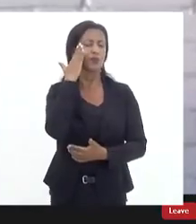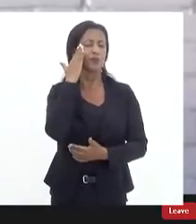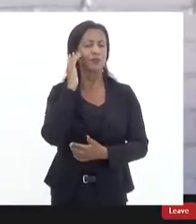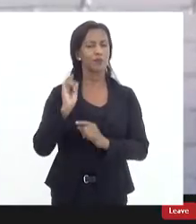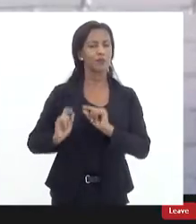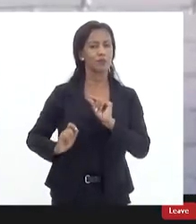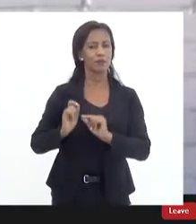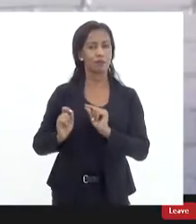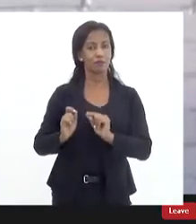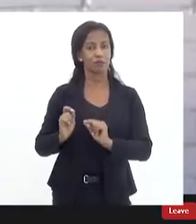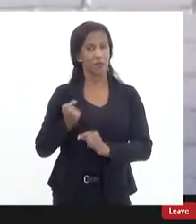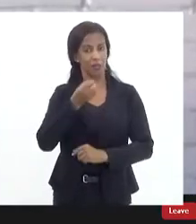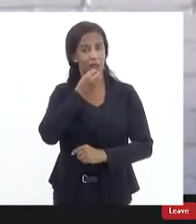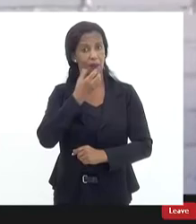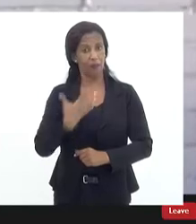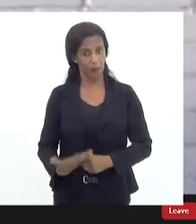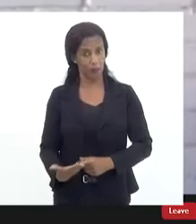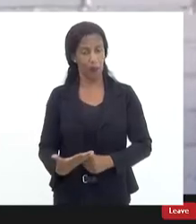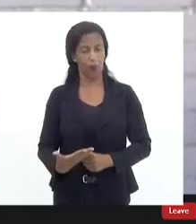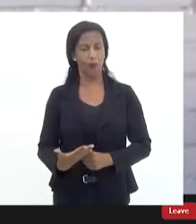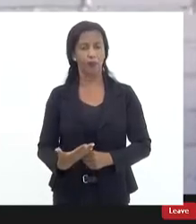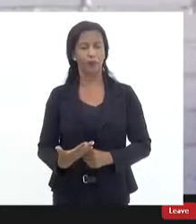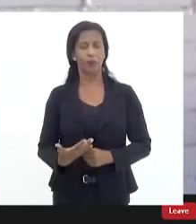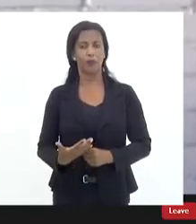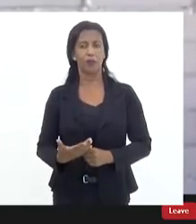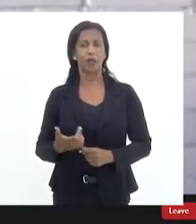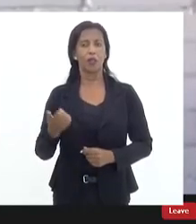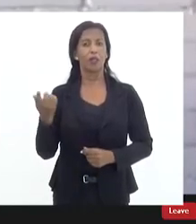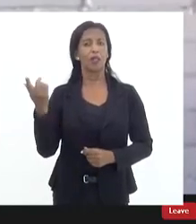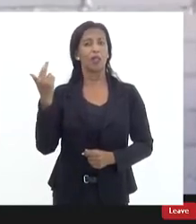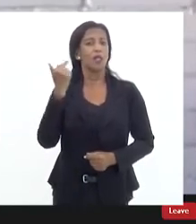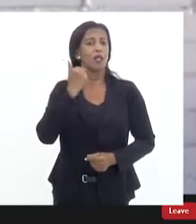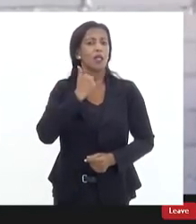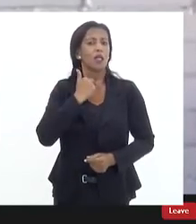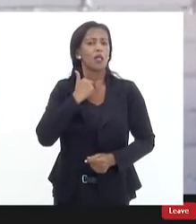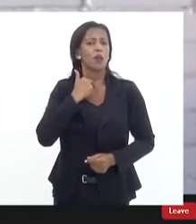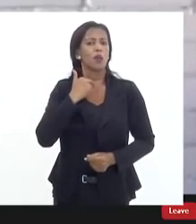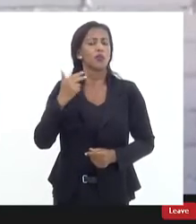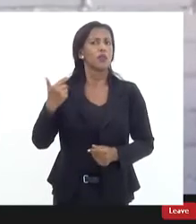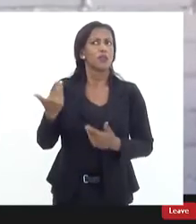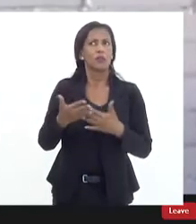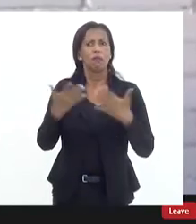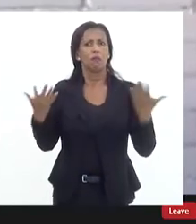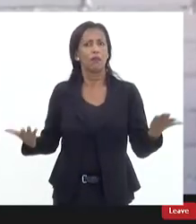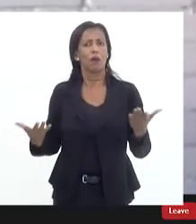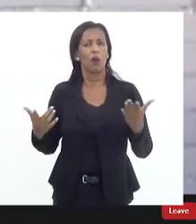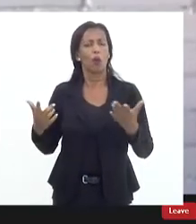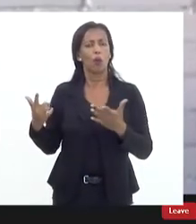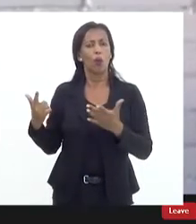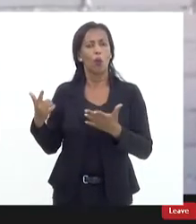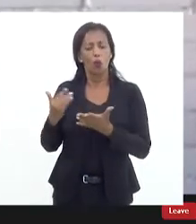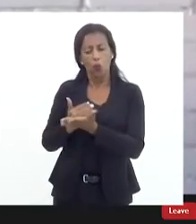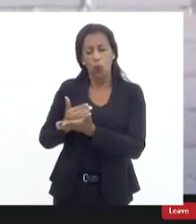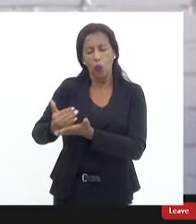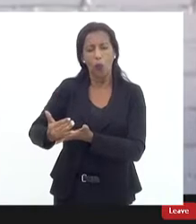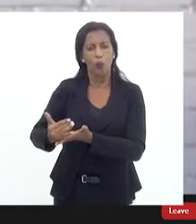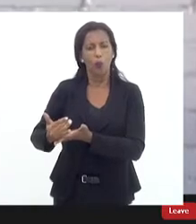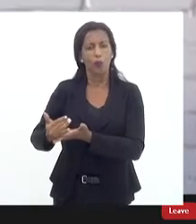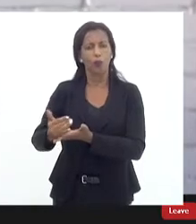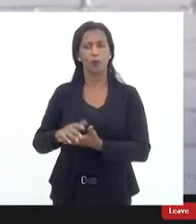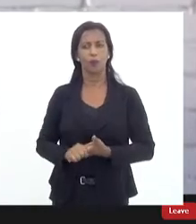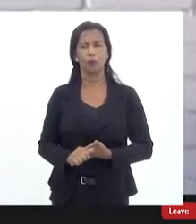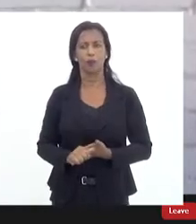é saudável e salutar que não deveriam ser campos antagônicos por princípio mas do ponto